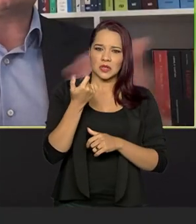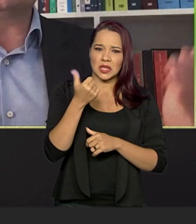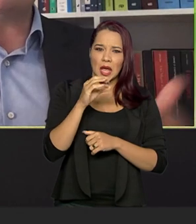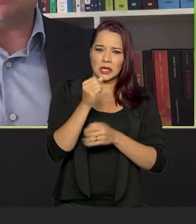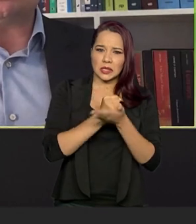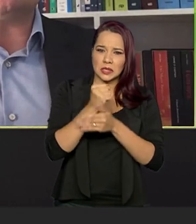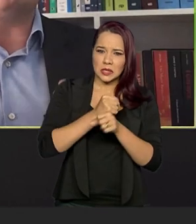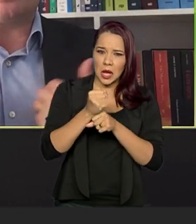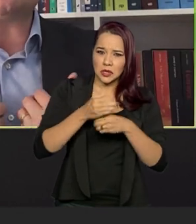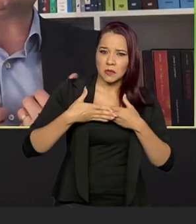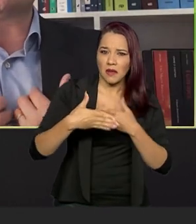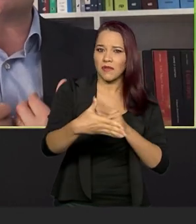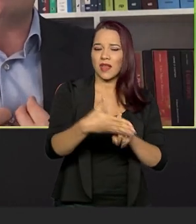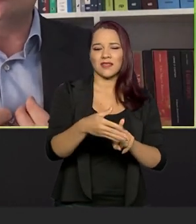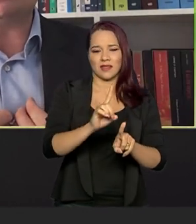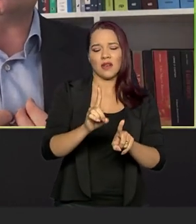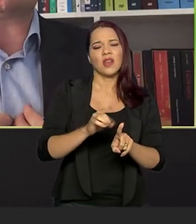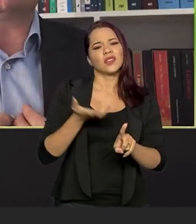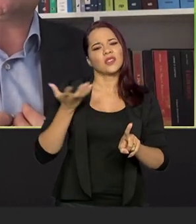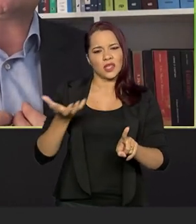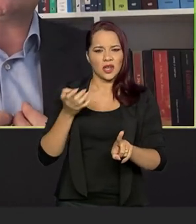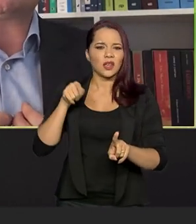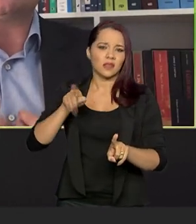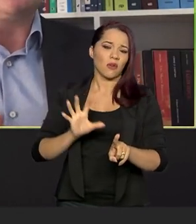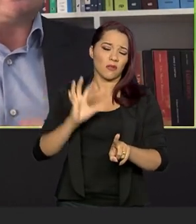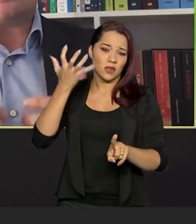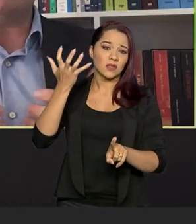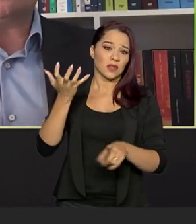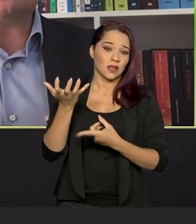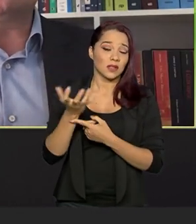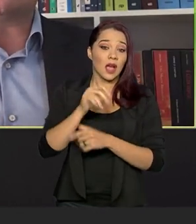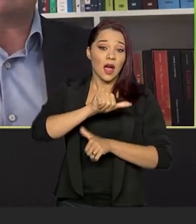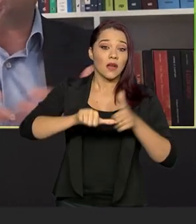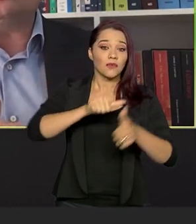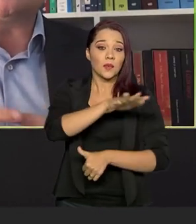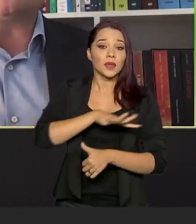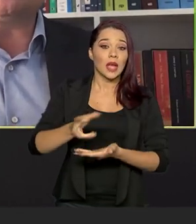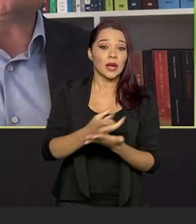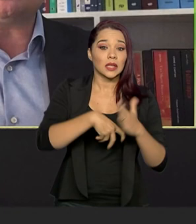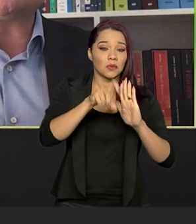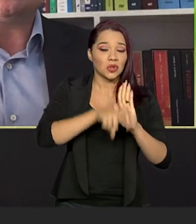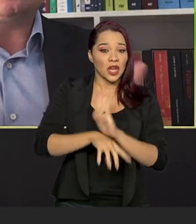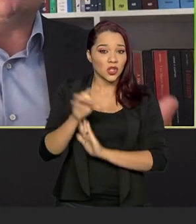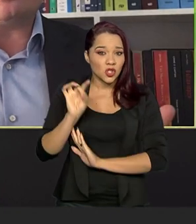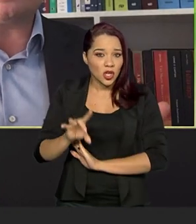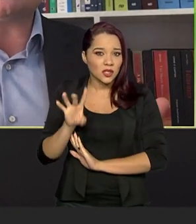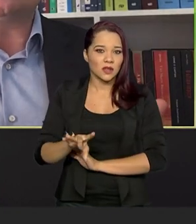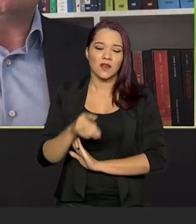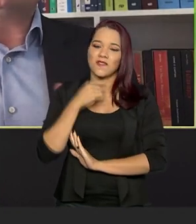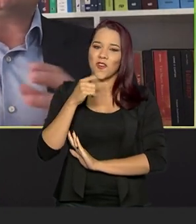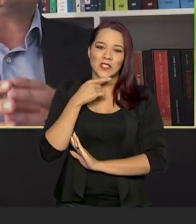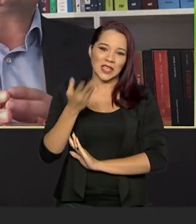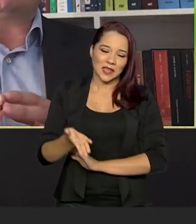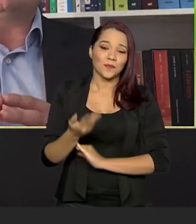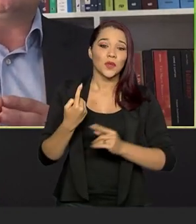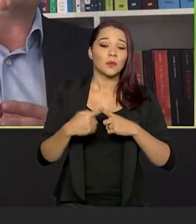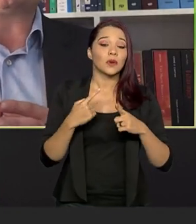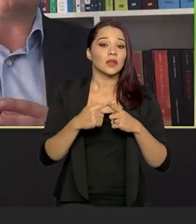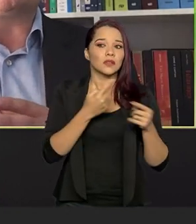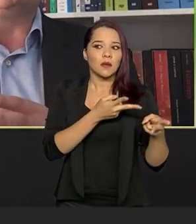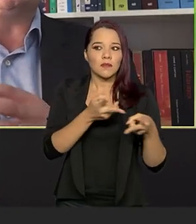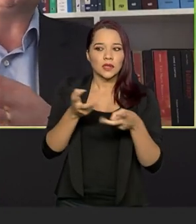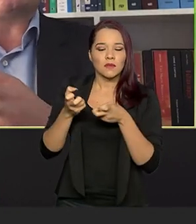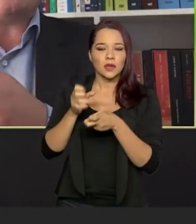constantemente. Embora a gente gostaria muito que isso acontecesse, a reforma tributária pura e simplesmente não vai fazer, porque a gente está